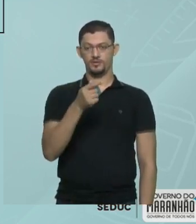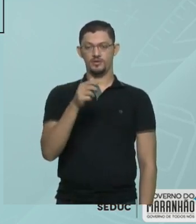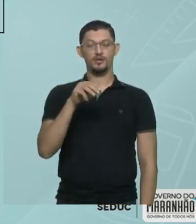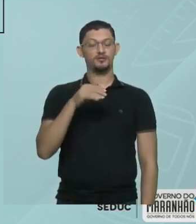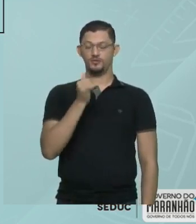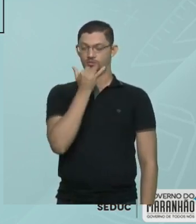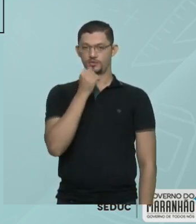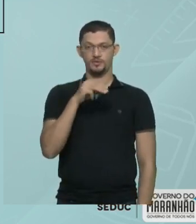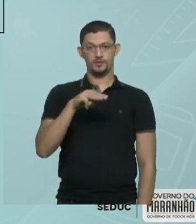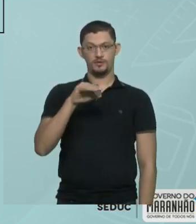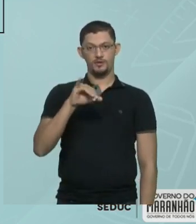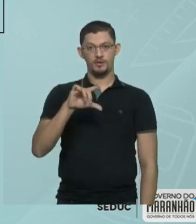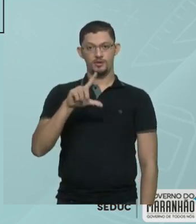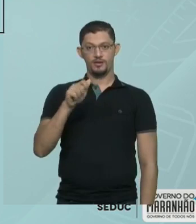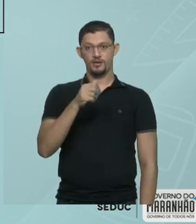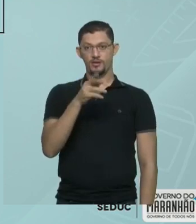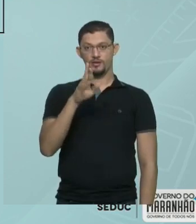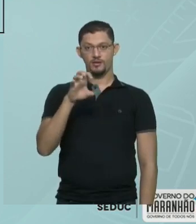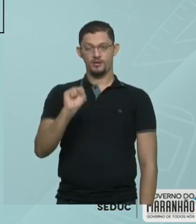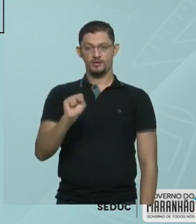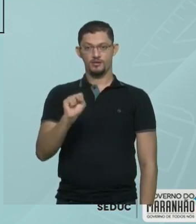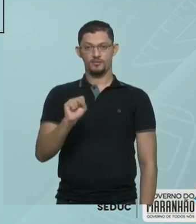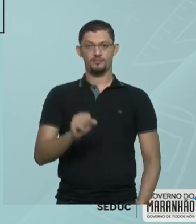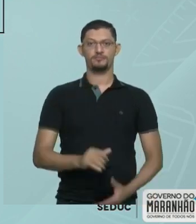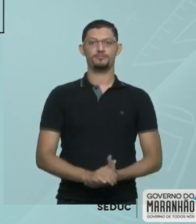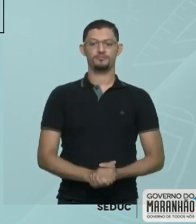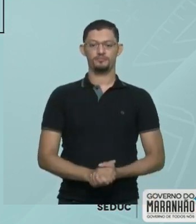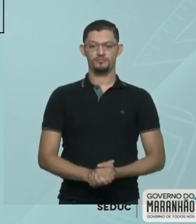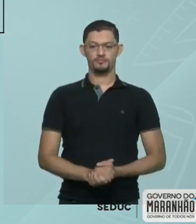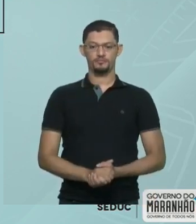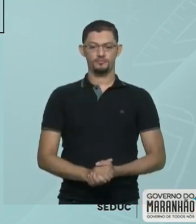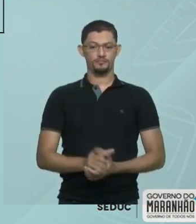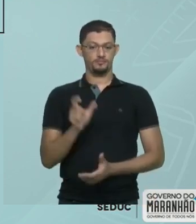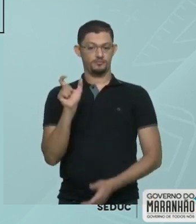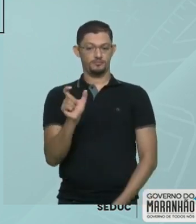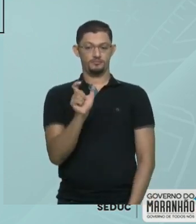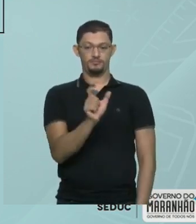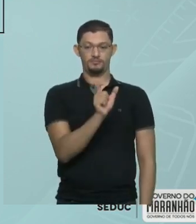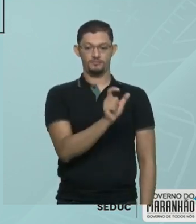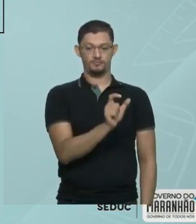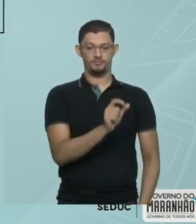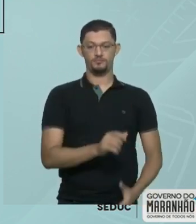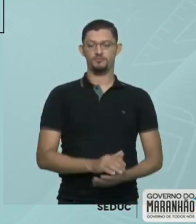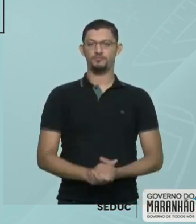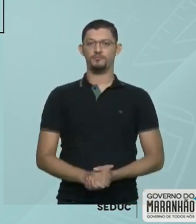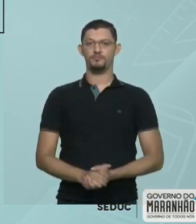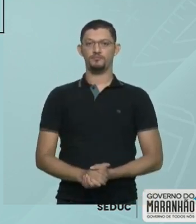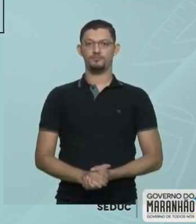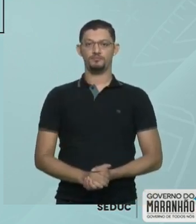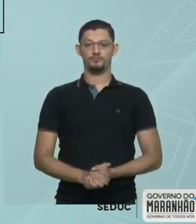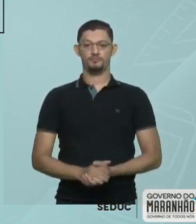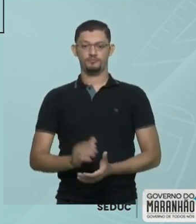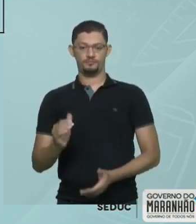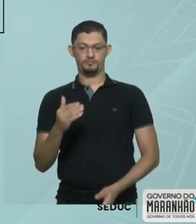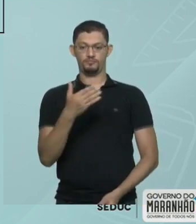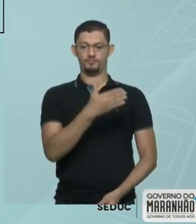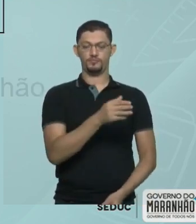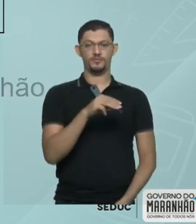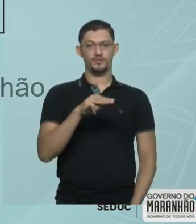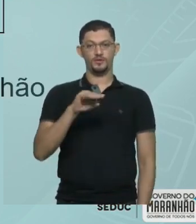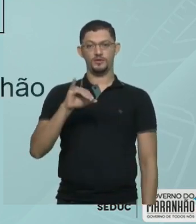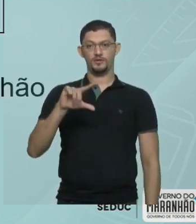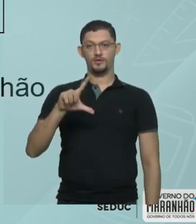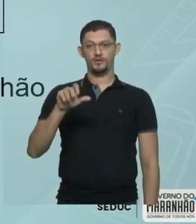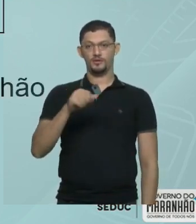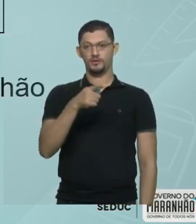unidade de milhar, dezena de milhar e centena de milhar. Na classe dos milhões, vou